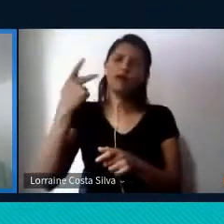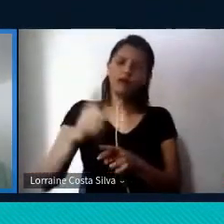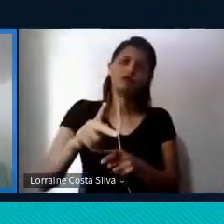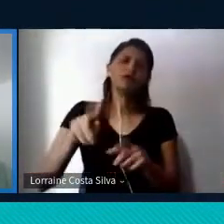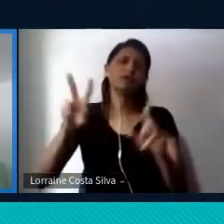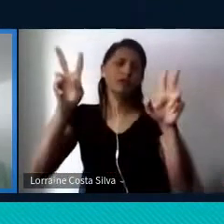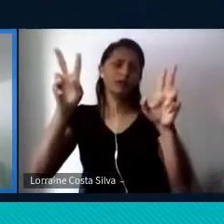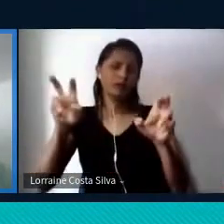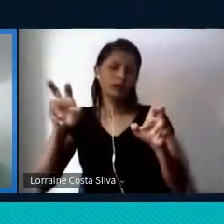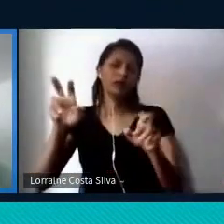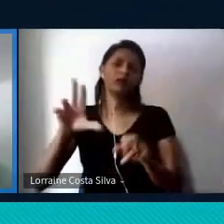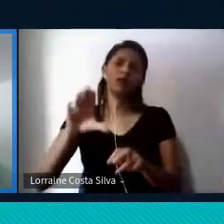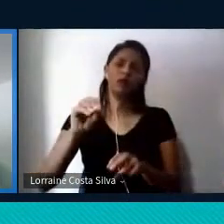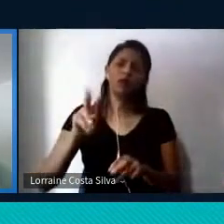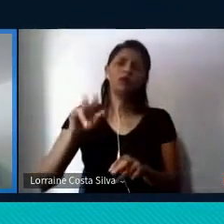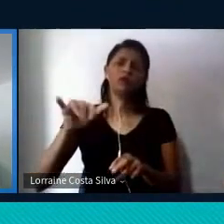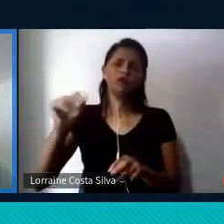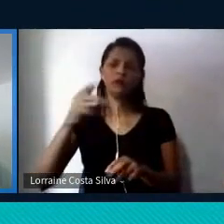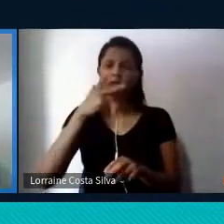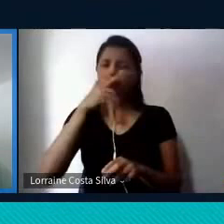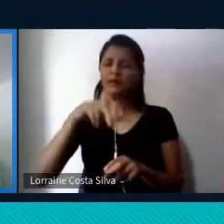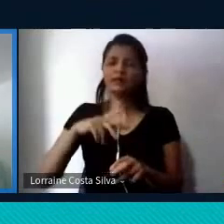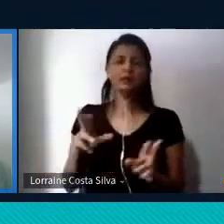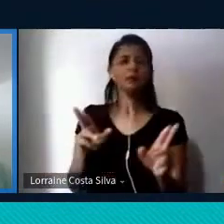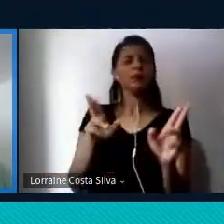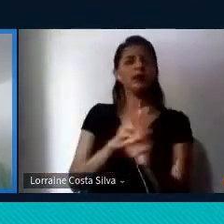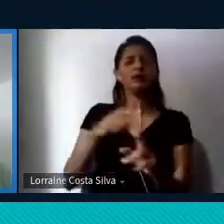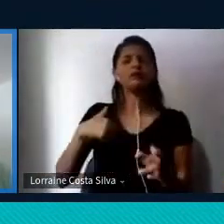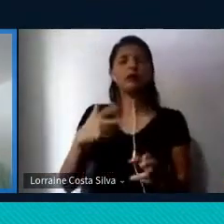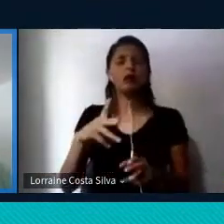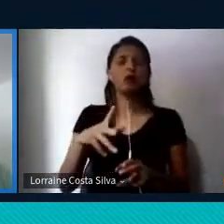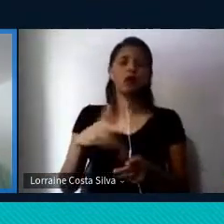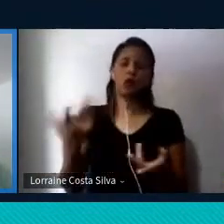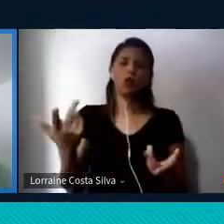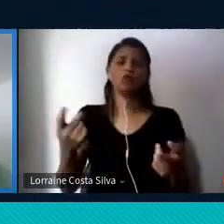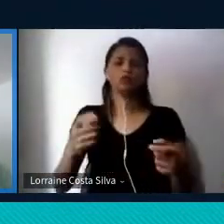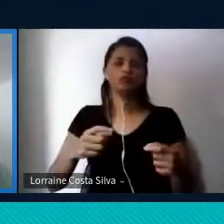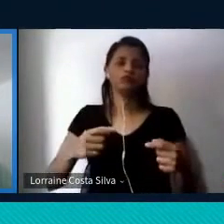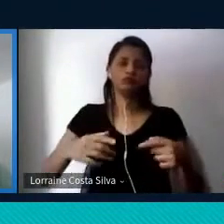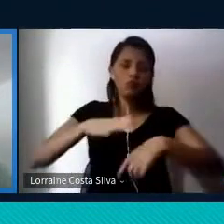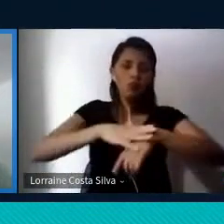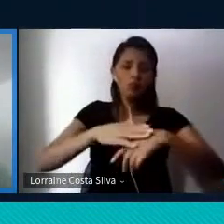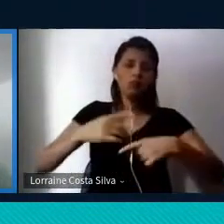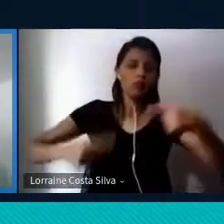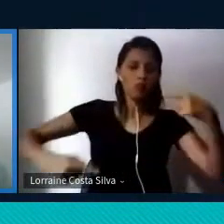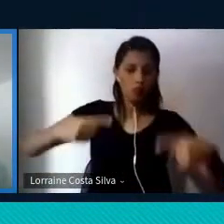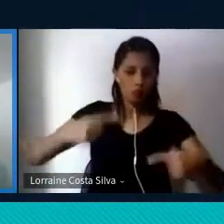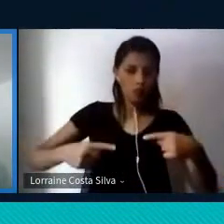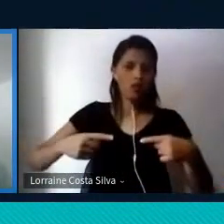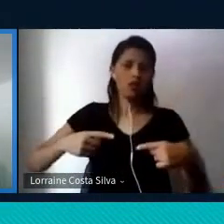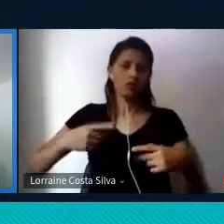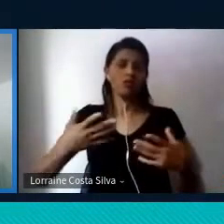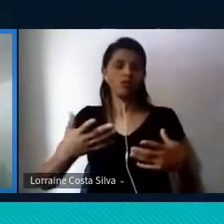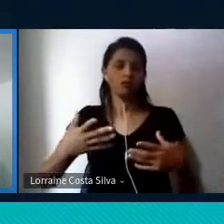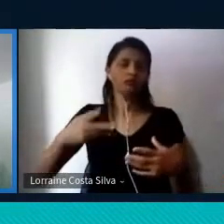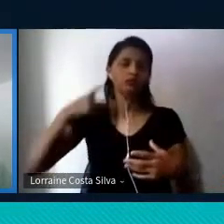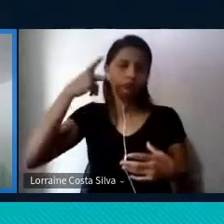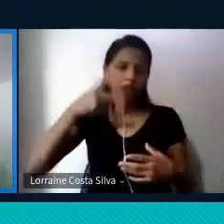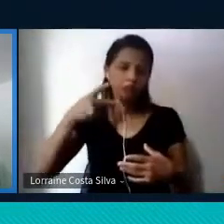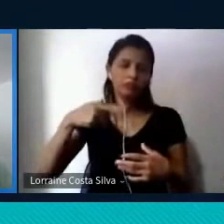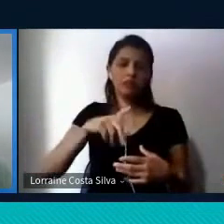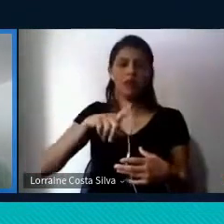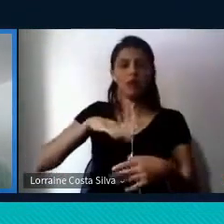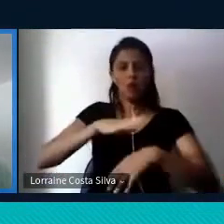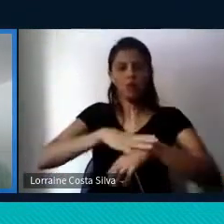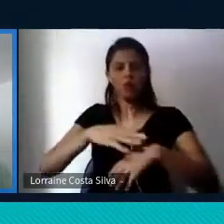Eu tenho a impressão que tem uma relação muito grande com o poder político, momento político, era um momento em que o Ministério da